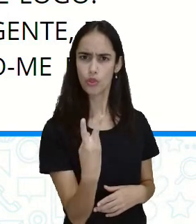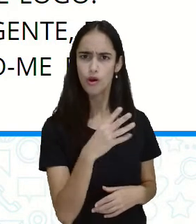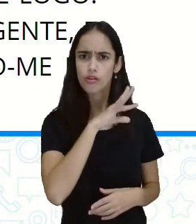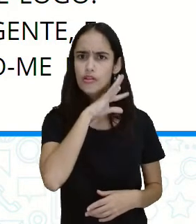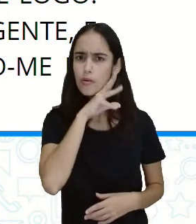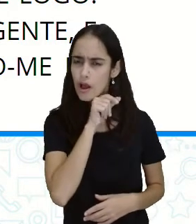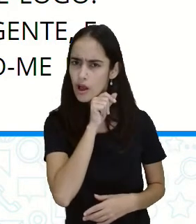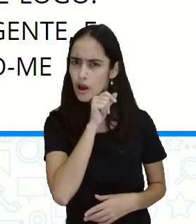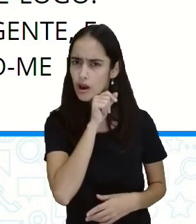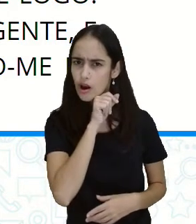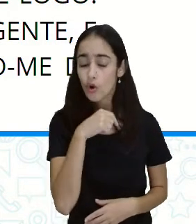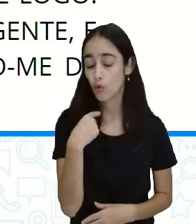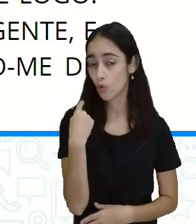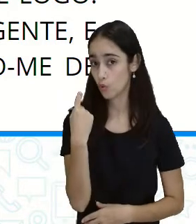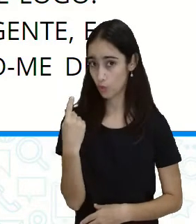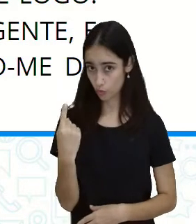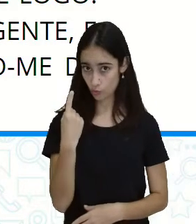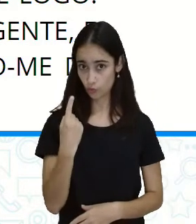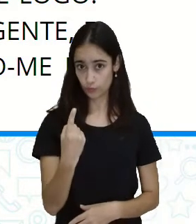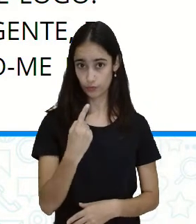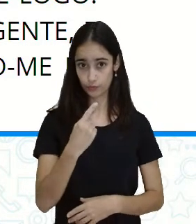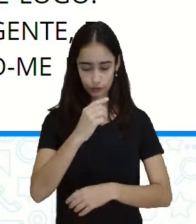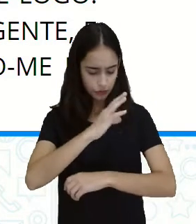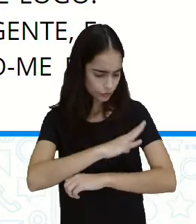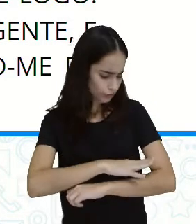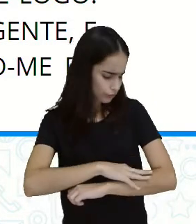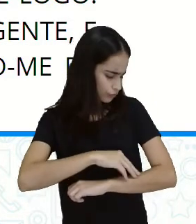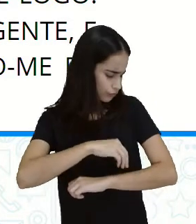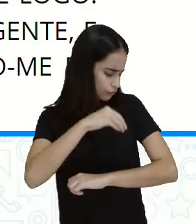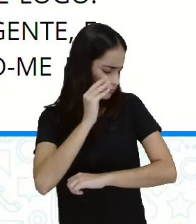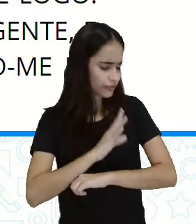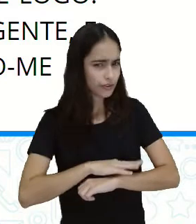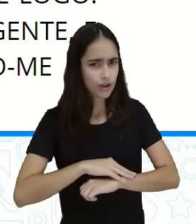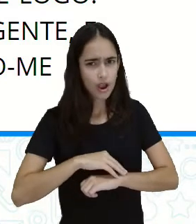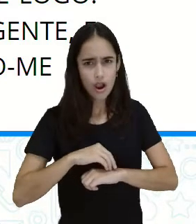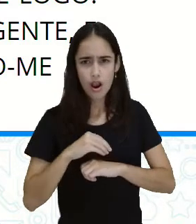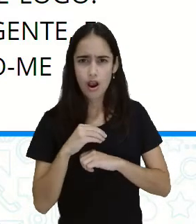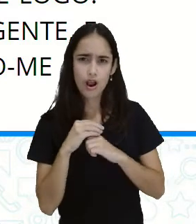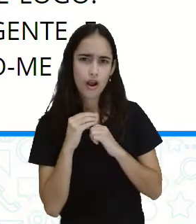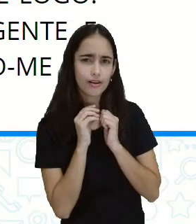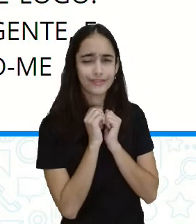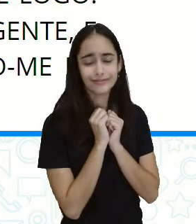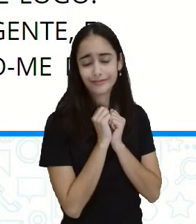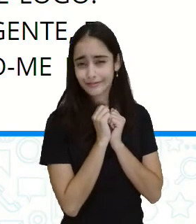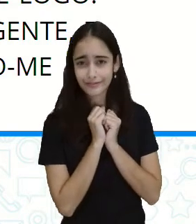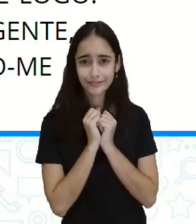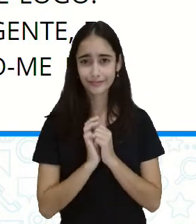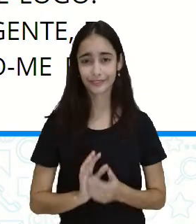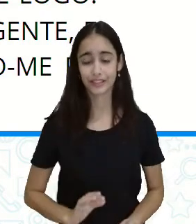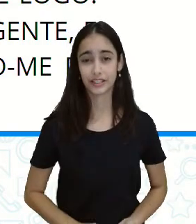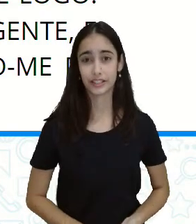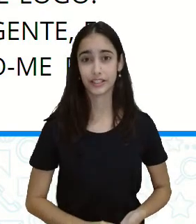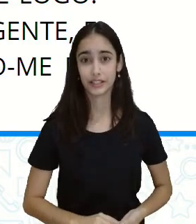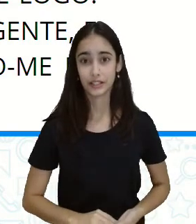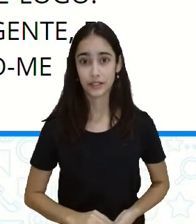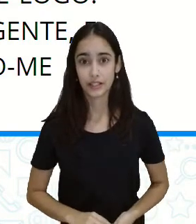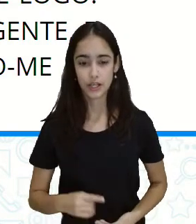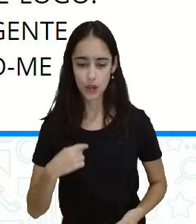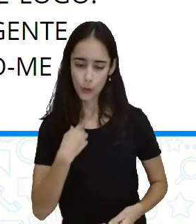Um animal tinha o pelo macio, o ar bondoso e seduziu-me logo.